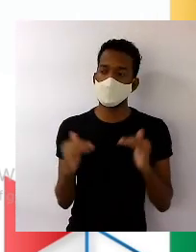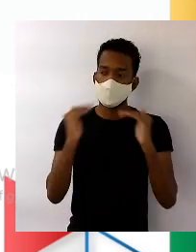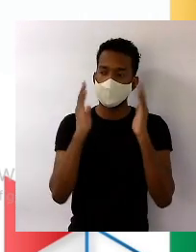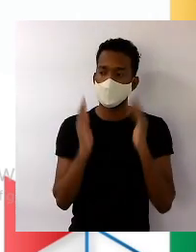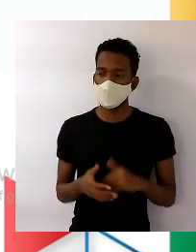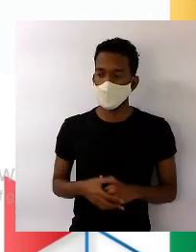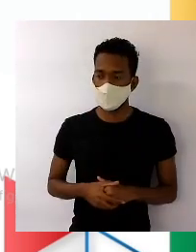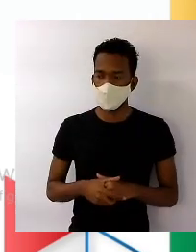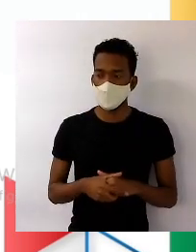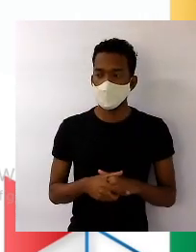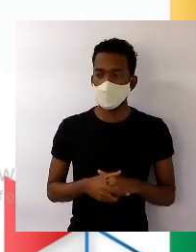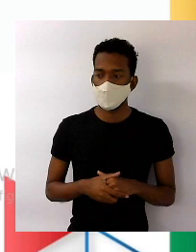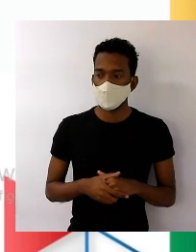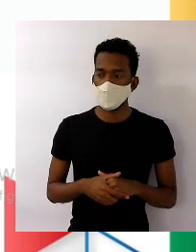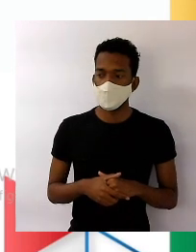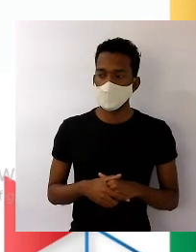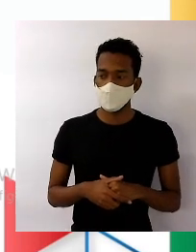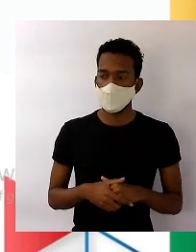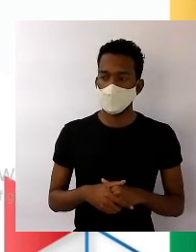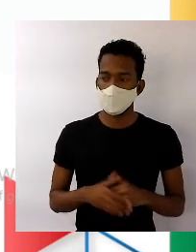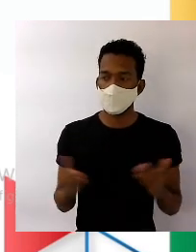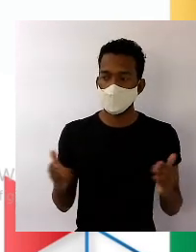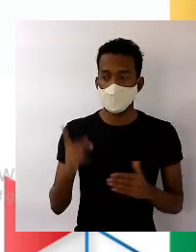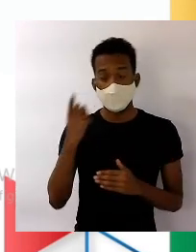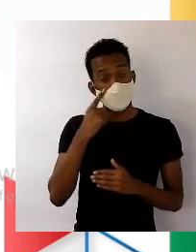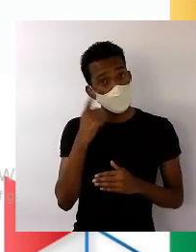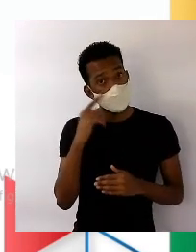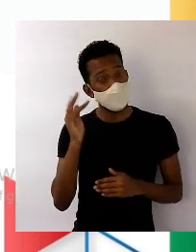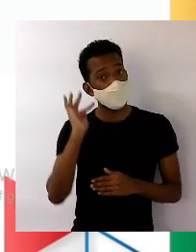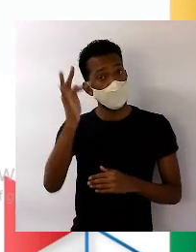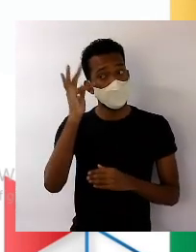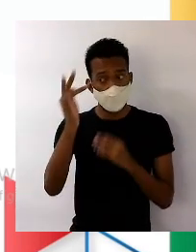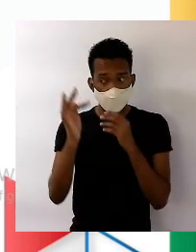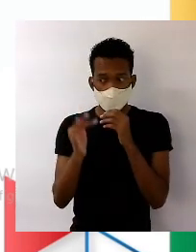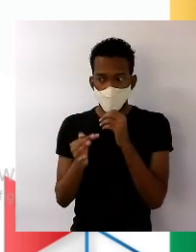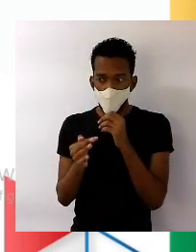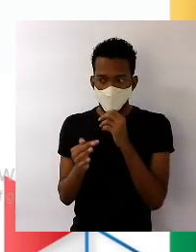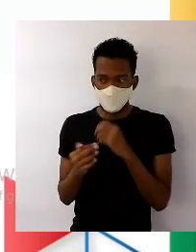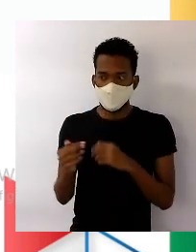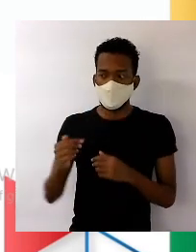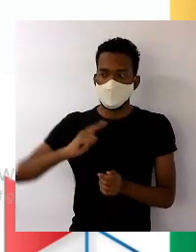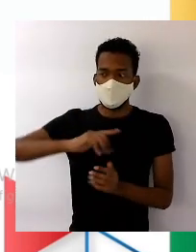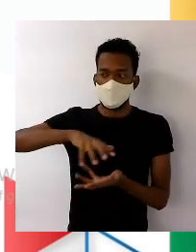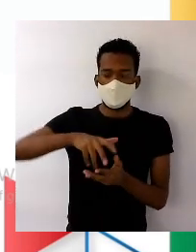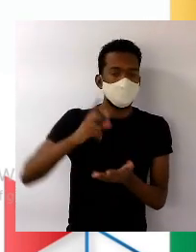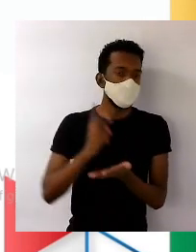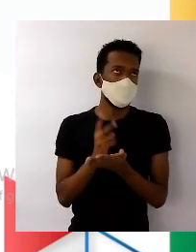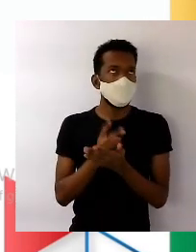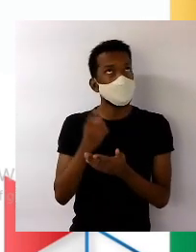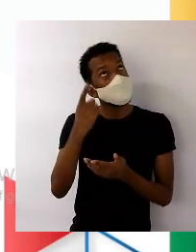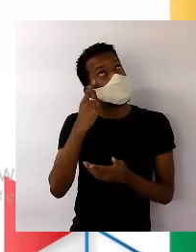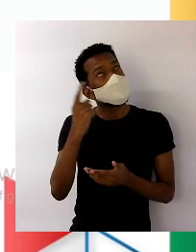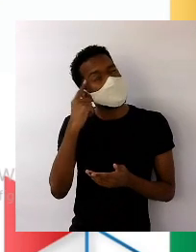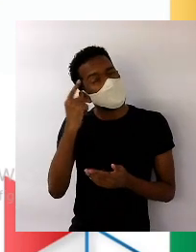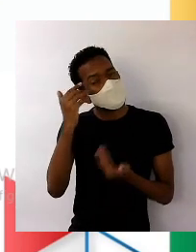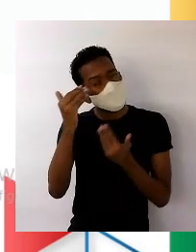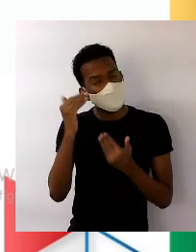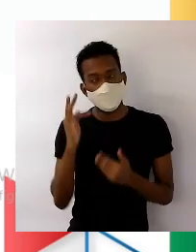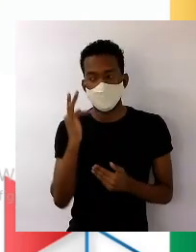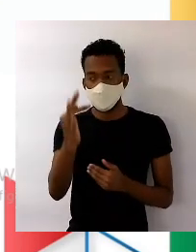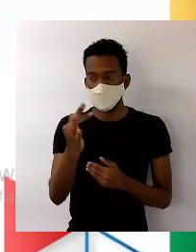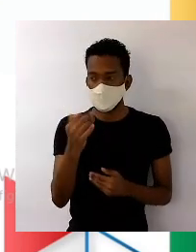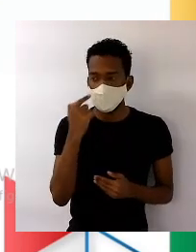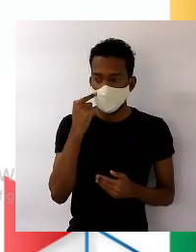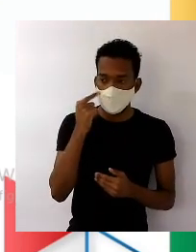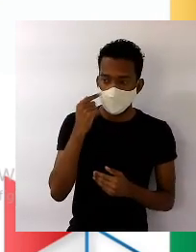E, aqui, eu trouxe uma projeção. Projeção, geografia se faz projeção sempre, porque a gente tem que contar também com as coisas